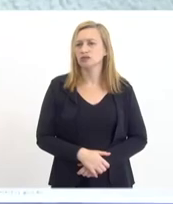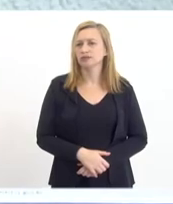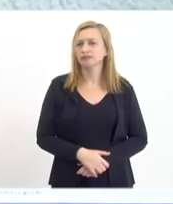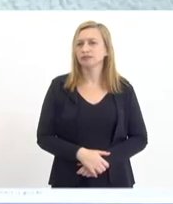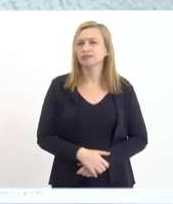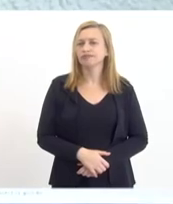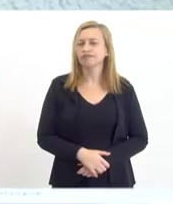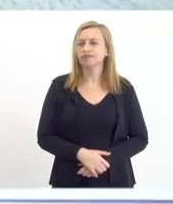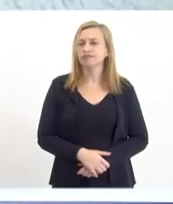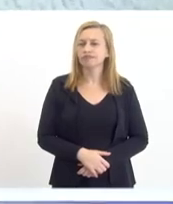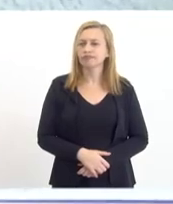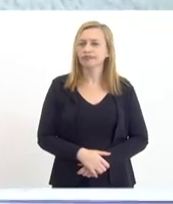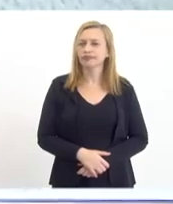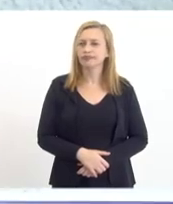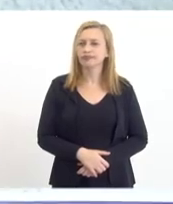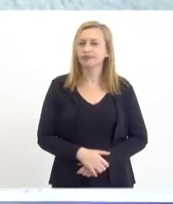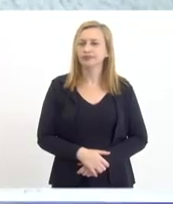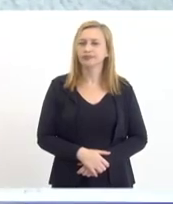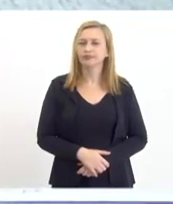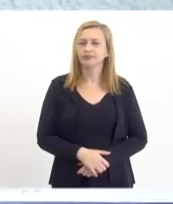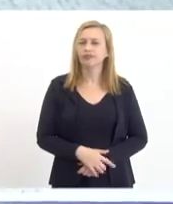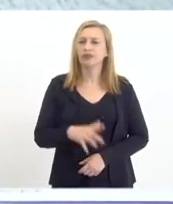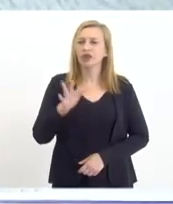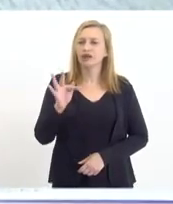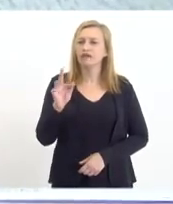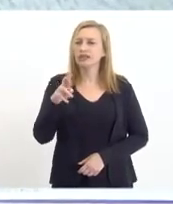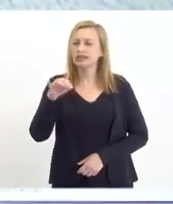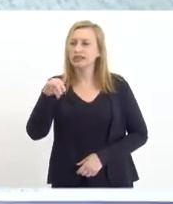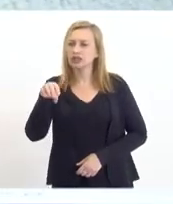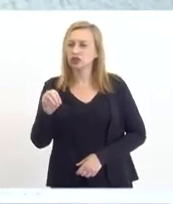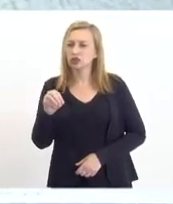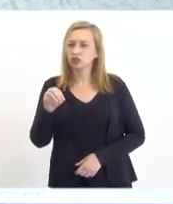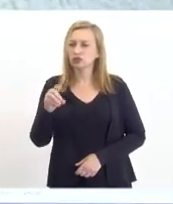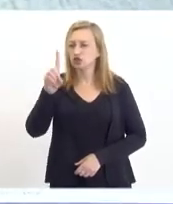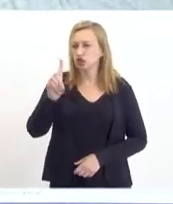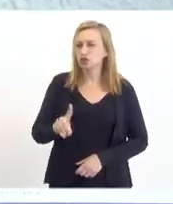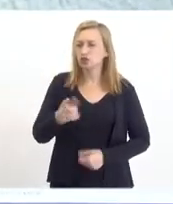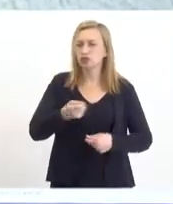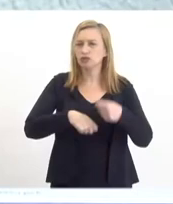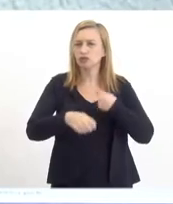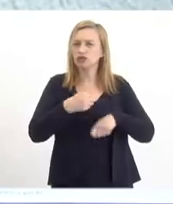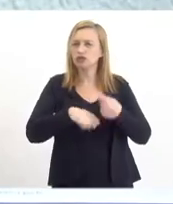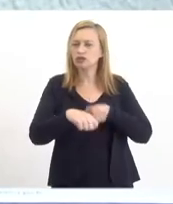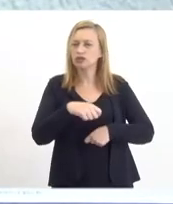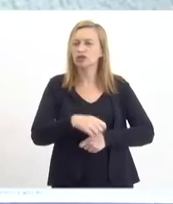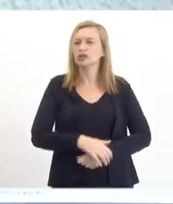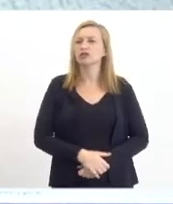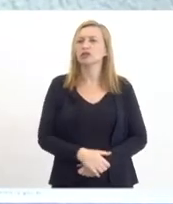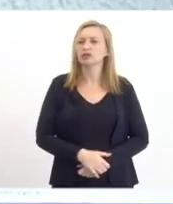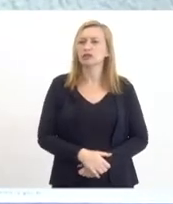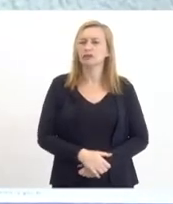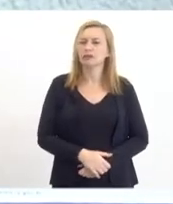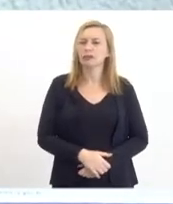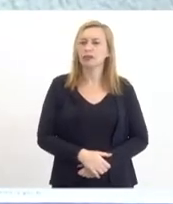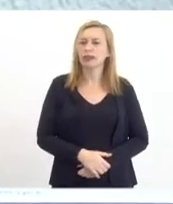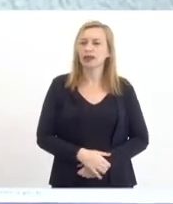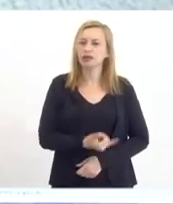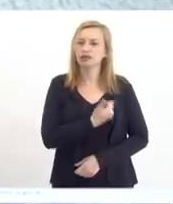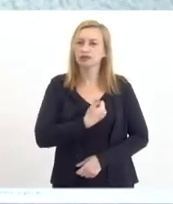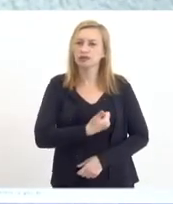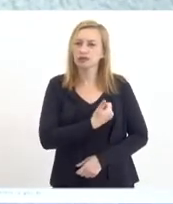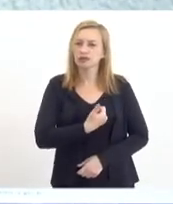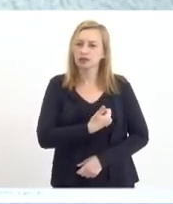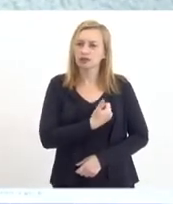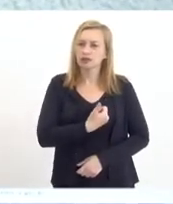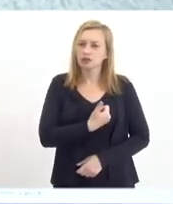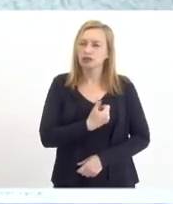saudar Francisco Matos Lima, diretor administrativo da Itaguaí Constituição de